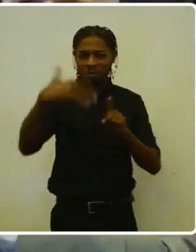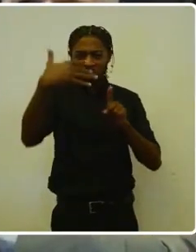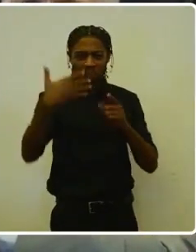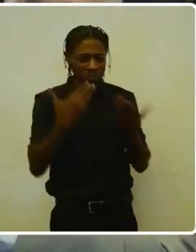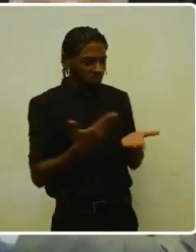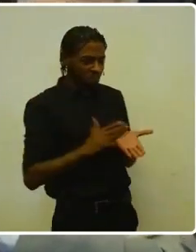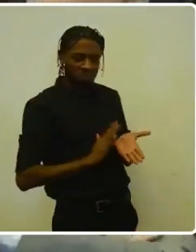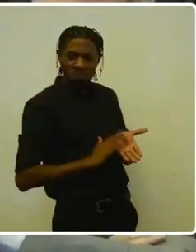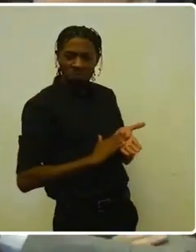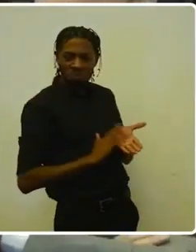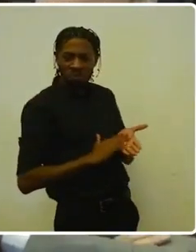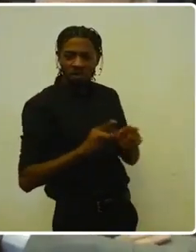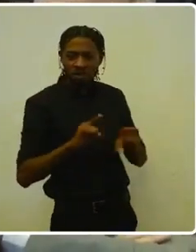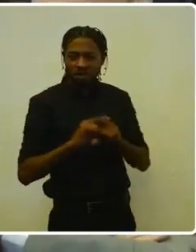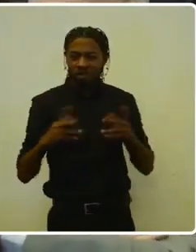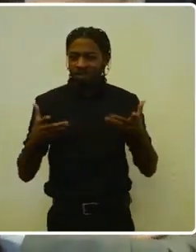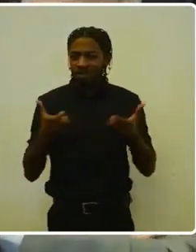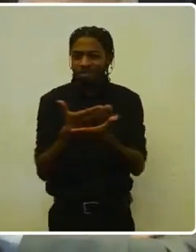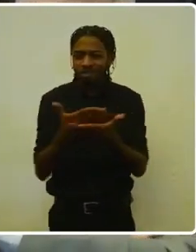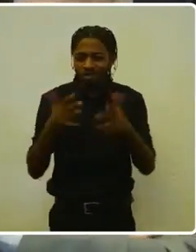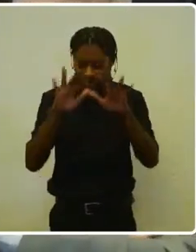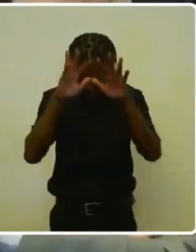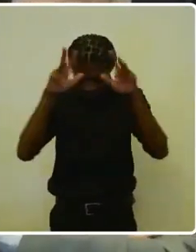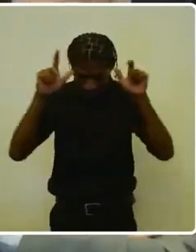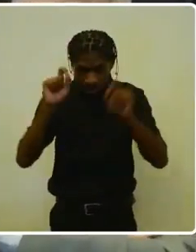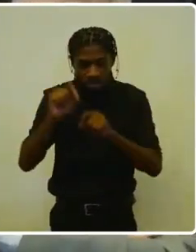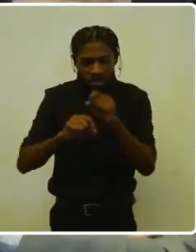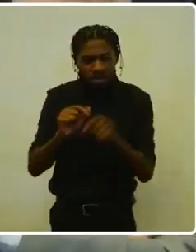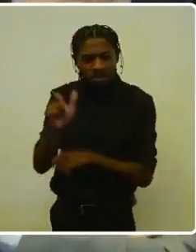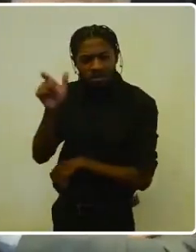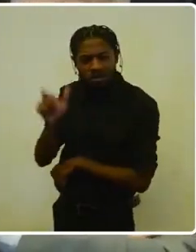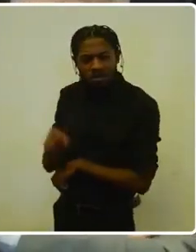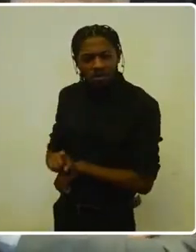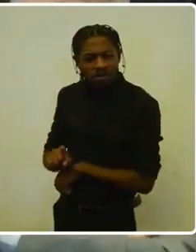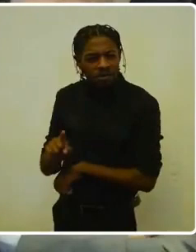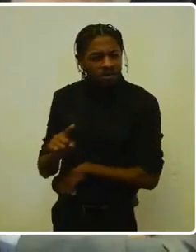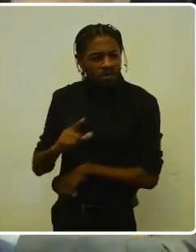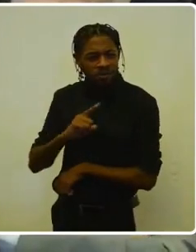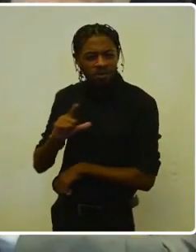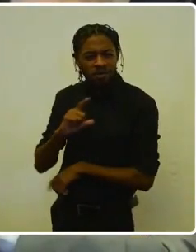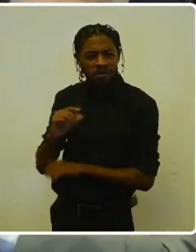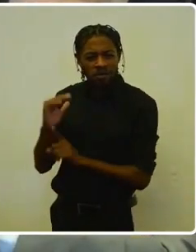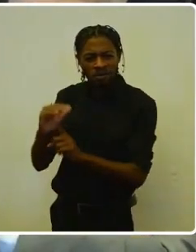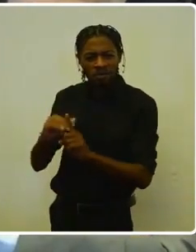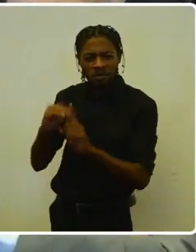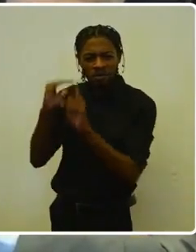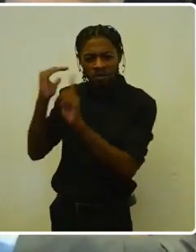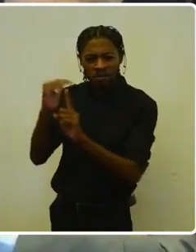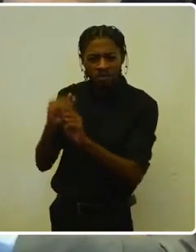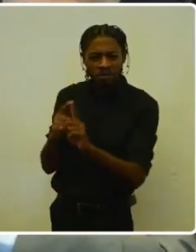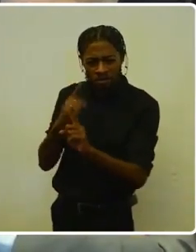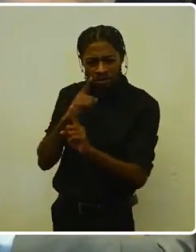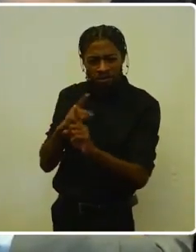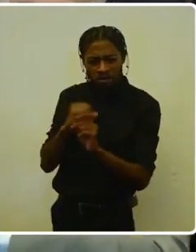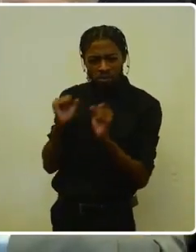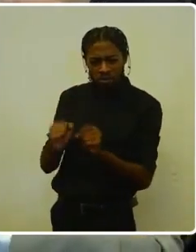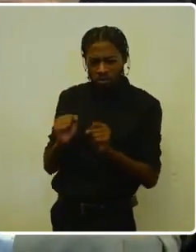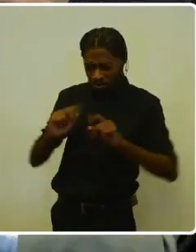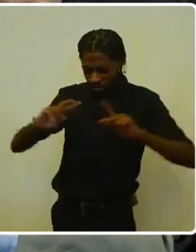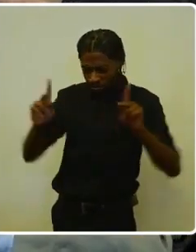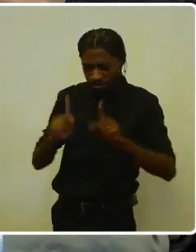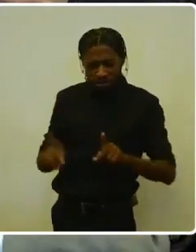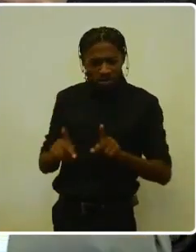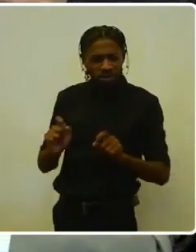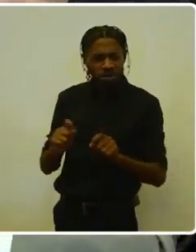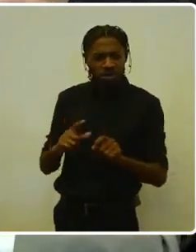reconhecendo o seu inestimável papel ao longo da nossa história, como poder pacificador de